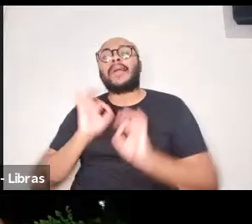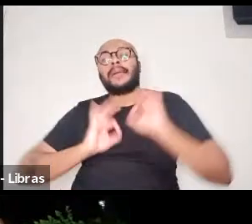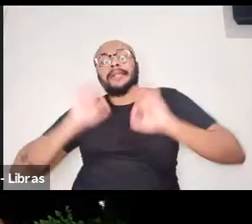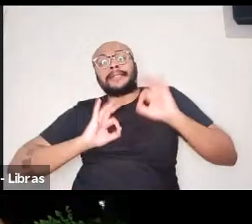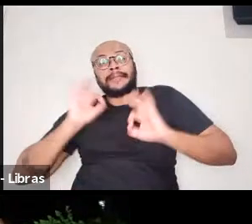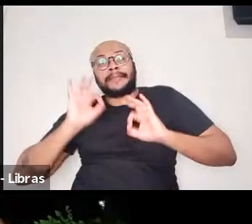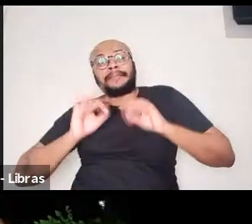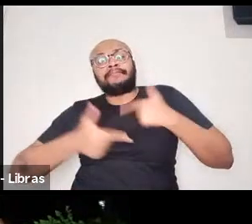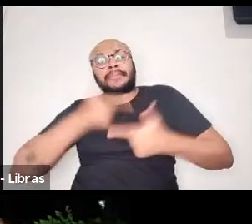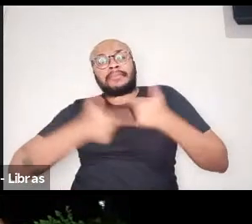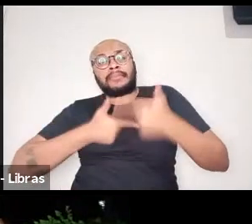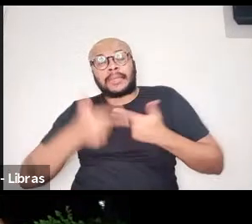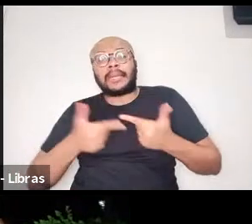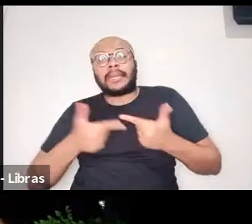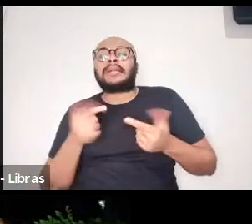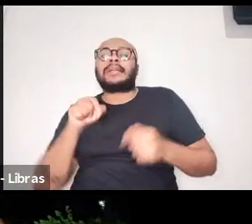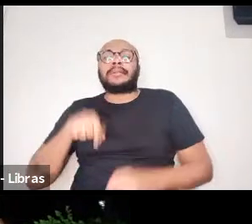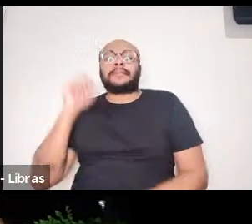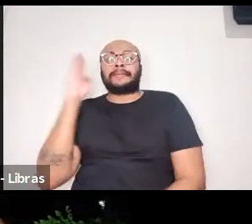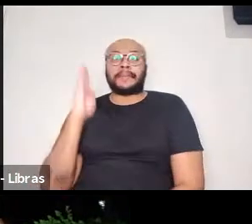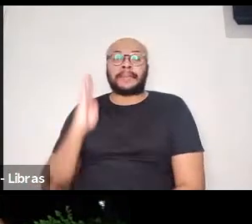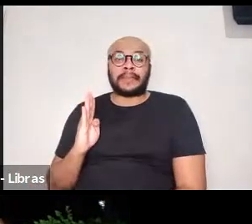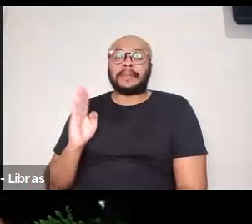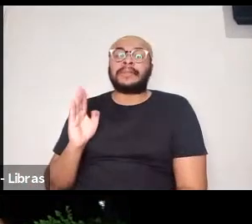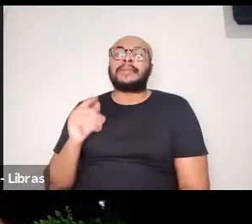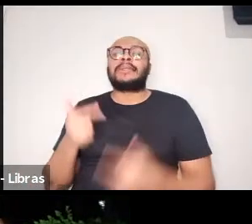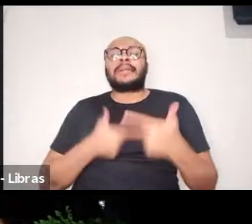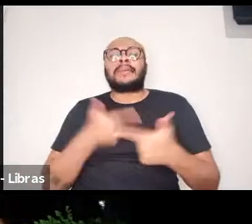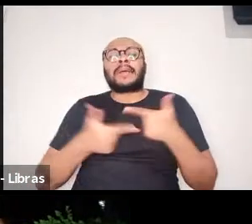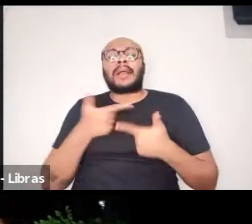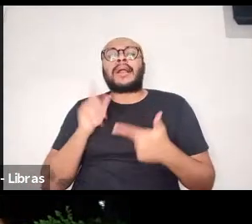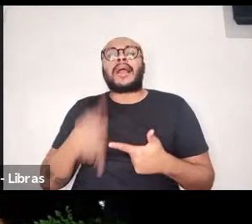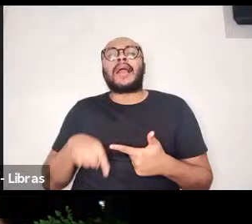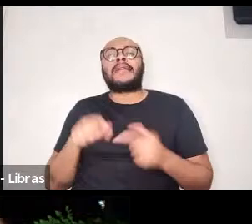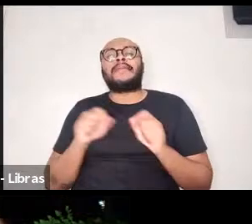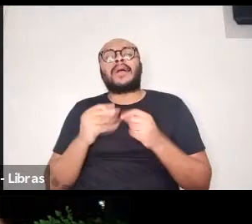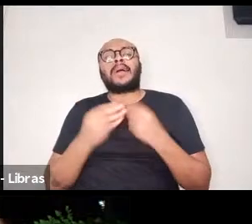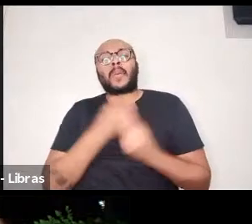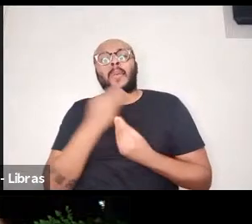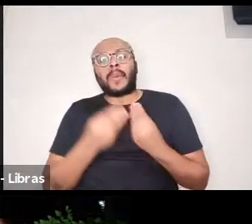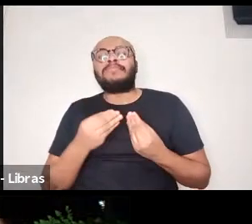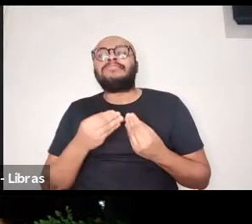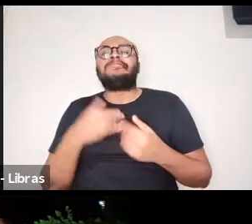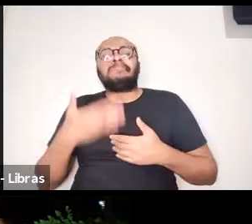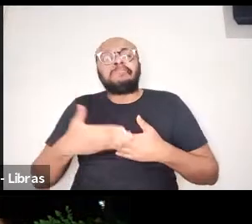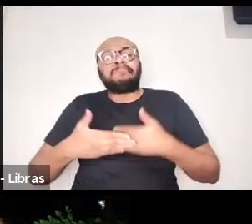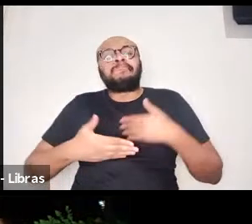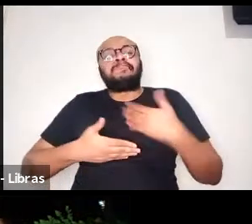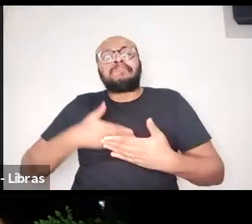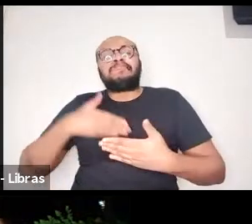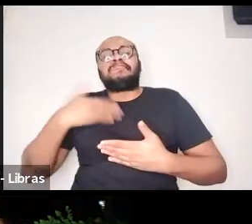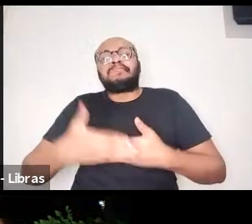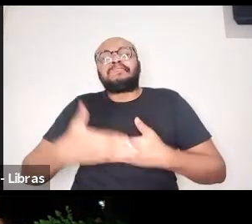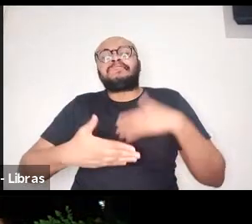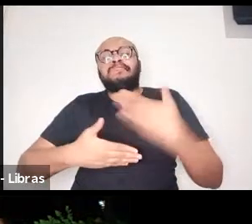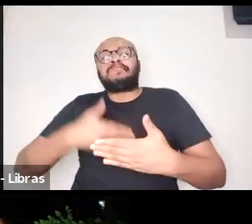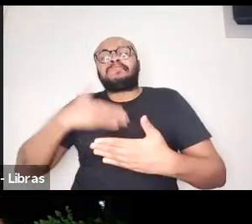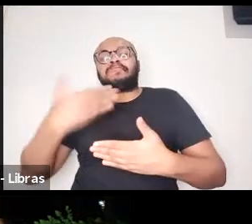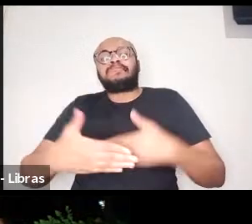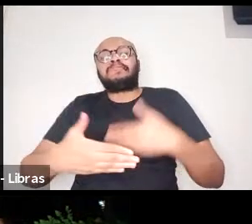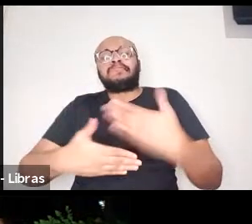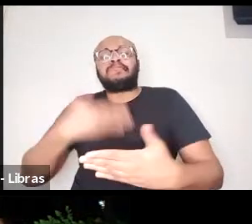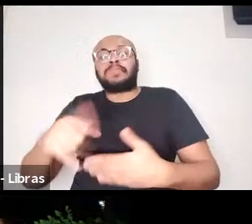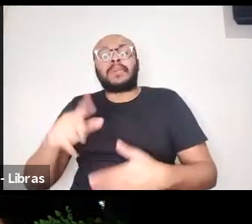de editoria no Brasil, eles são, é um trabalho muito artesanal, muito mais artesanal, se nós